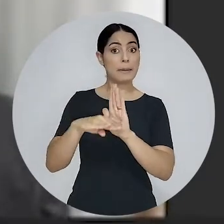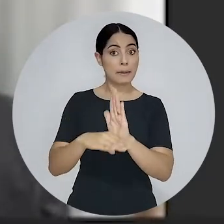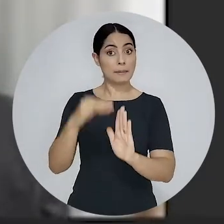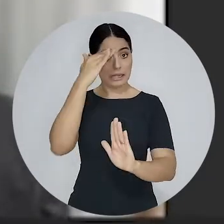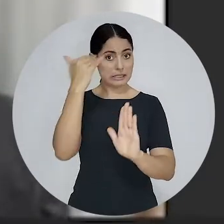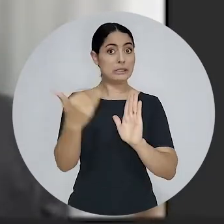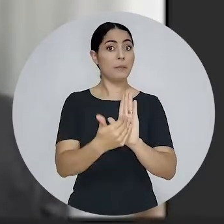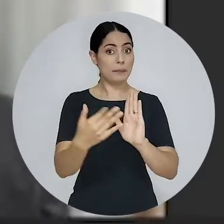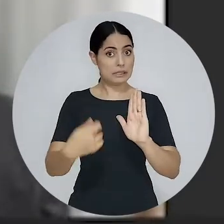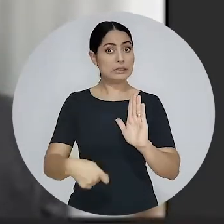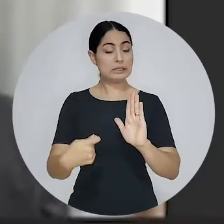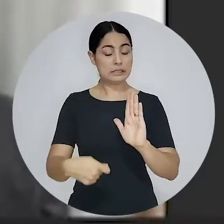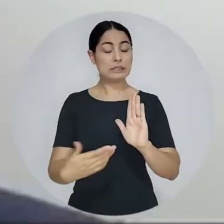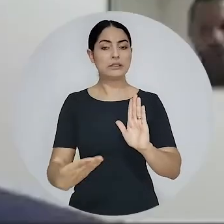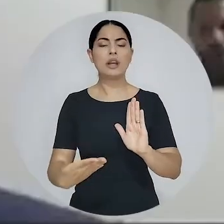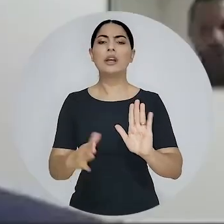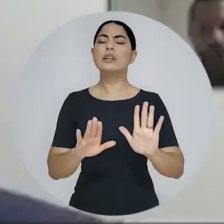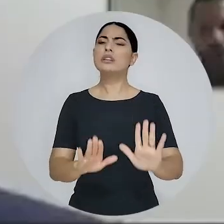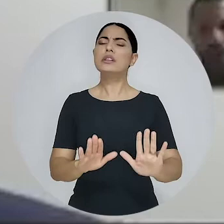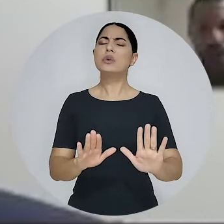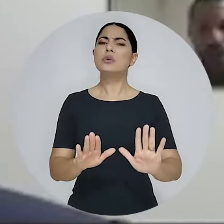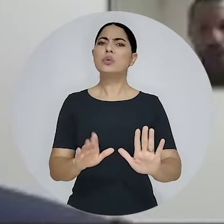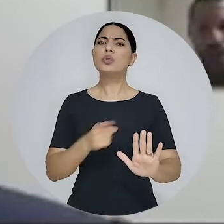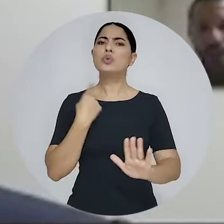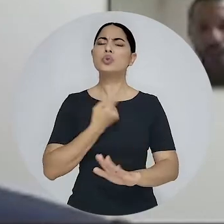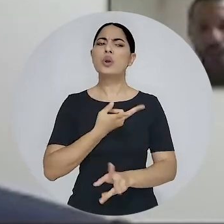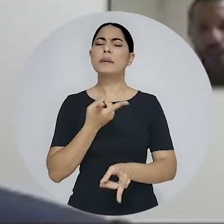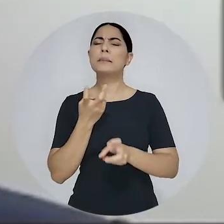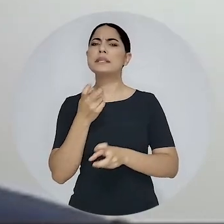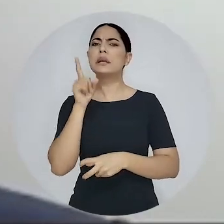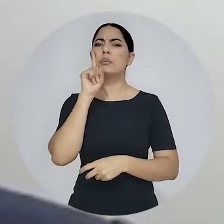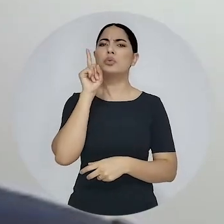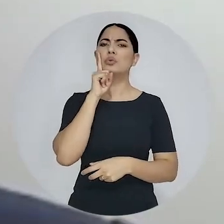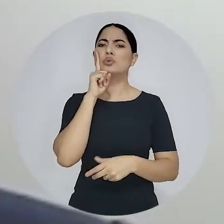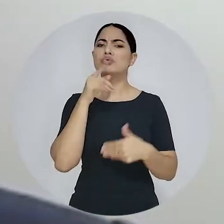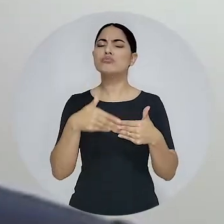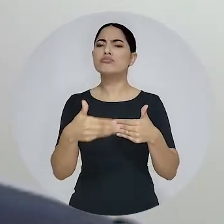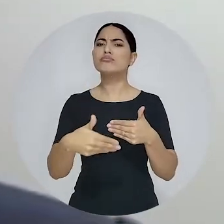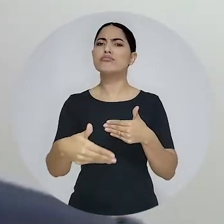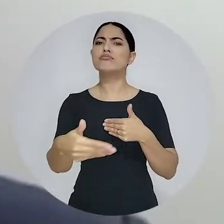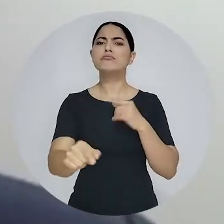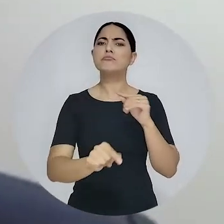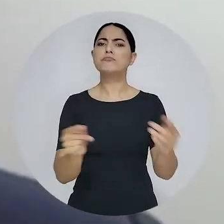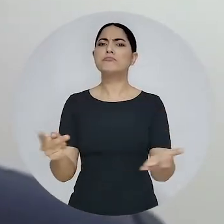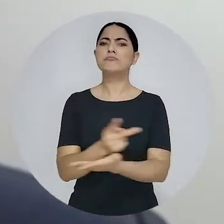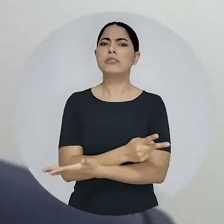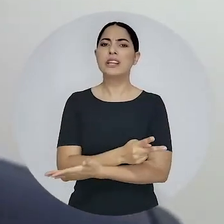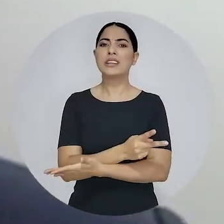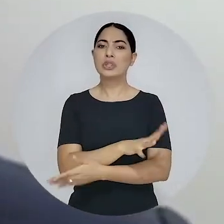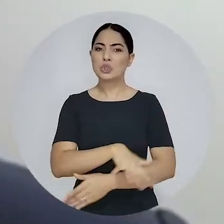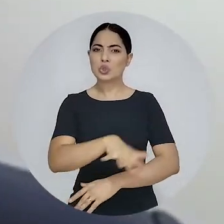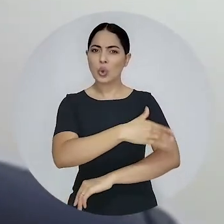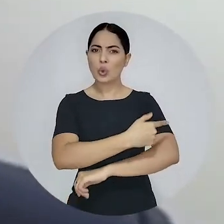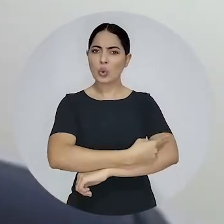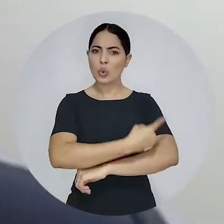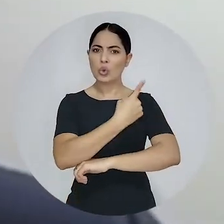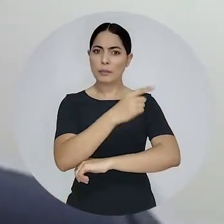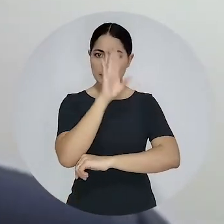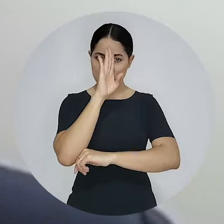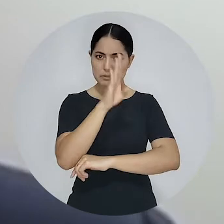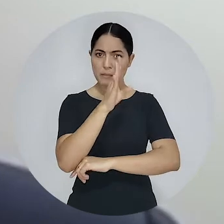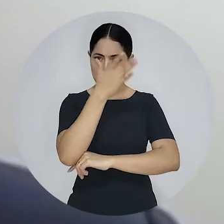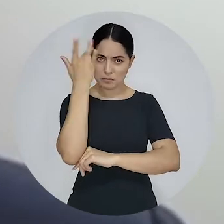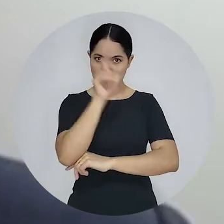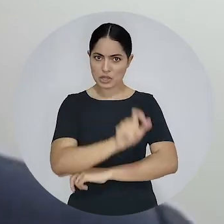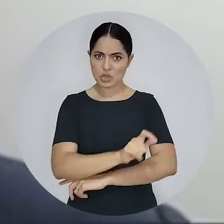obrigações, e o cumprimento de certas obrigações. E a gente, infelizmente, vê no dia a dia que nem todos